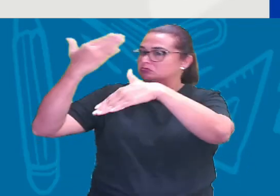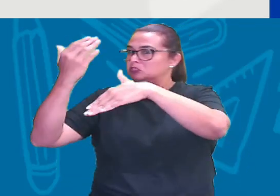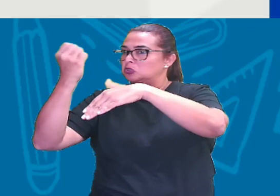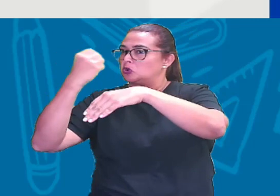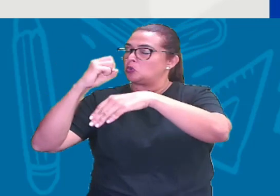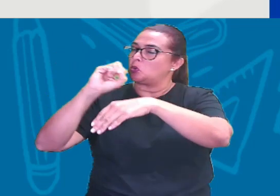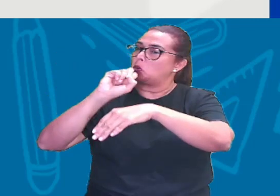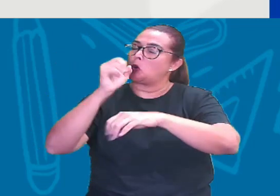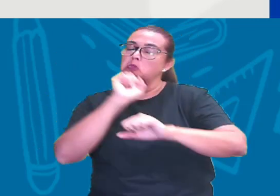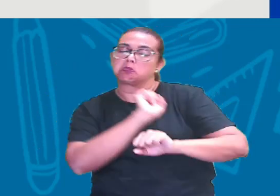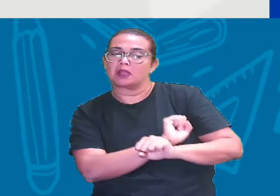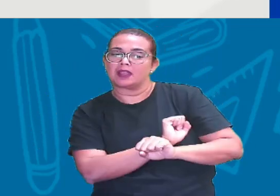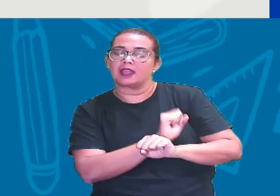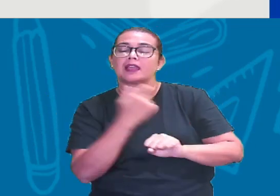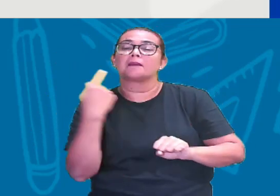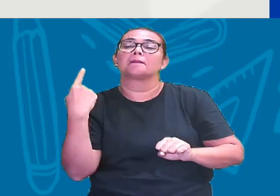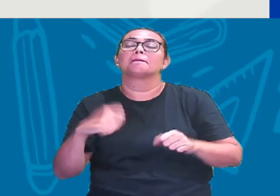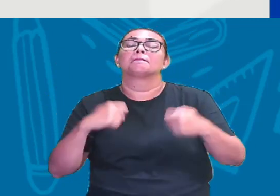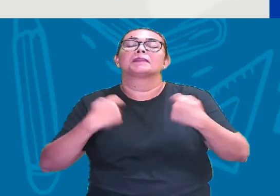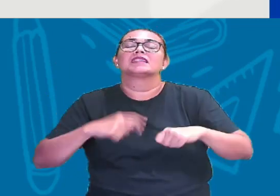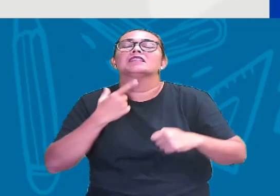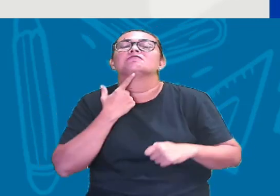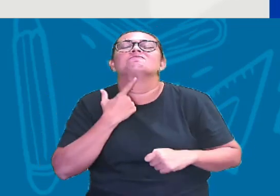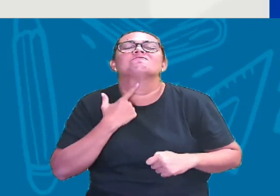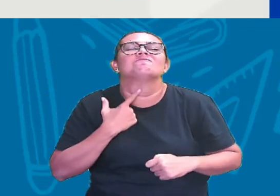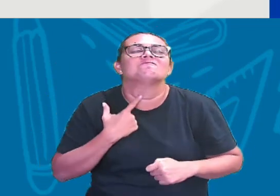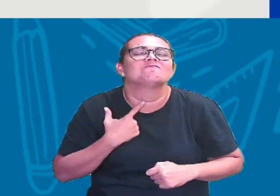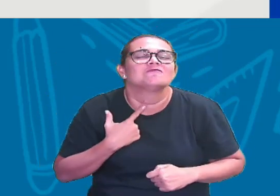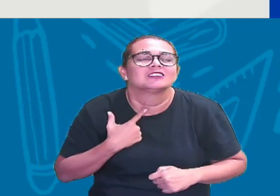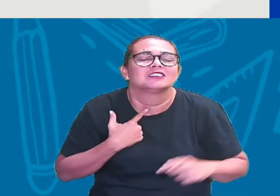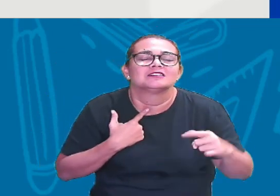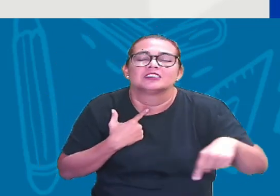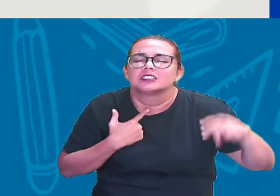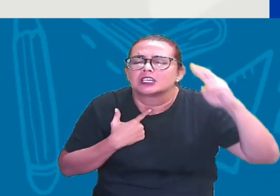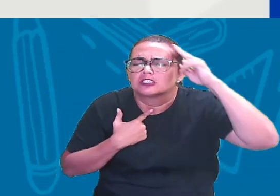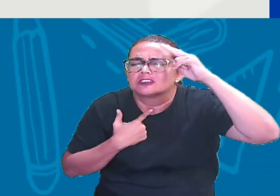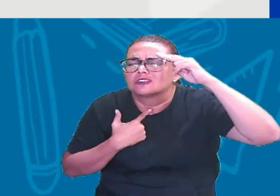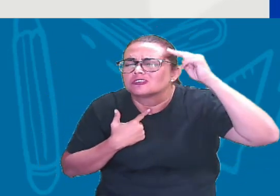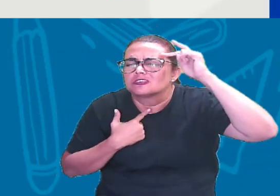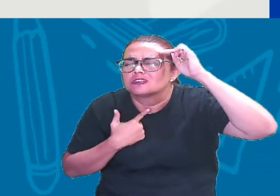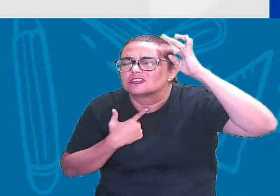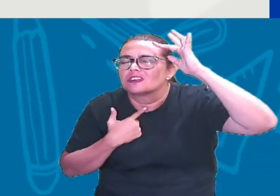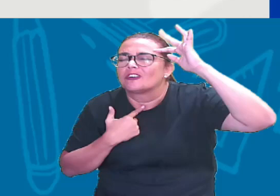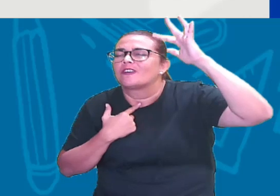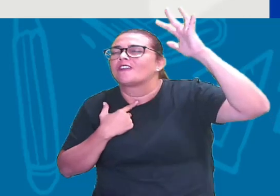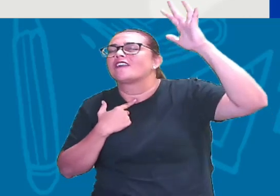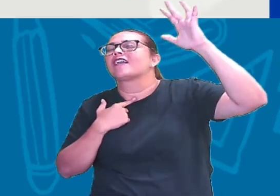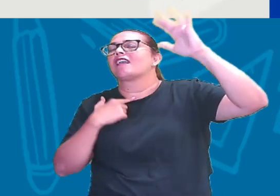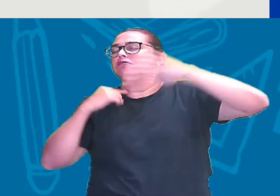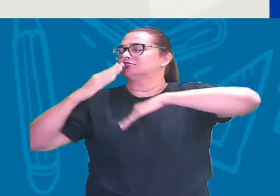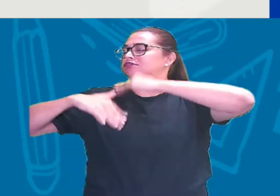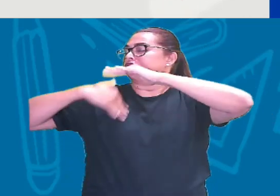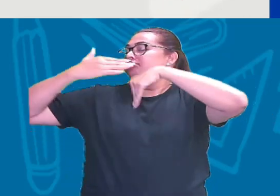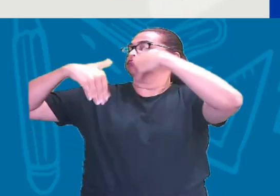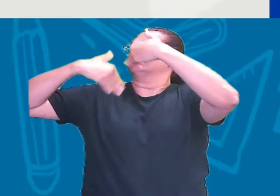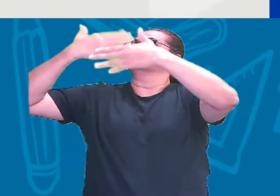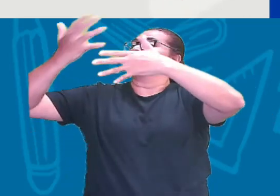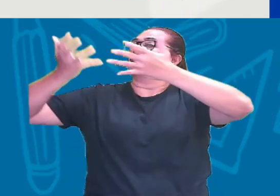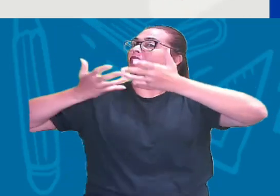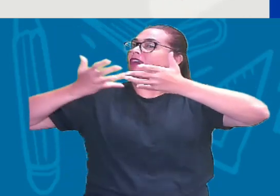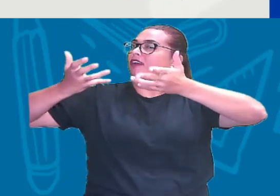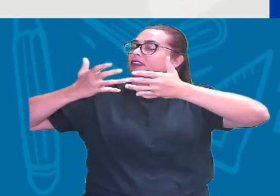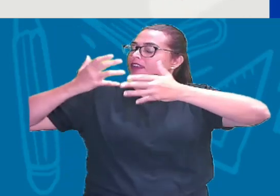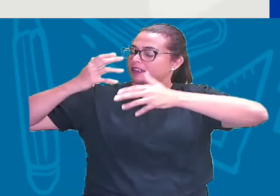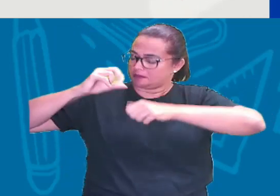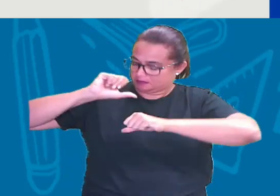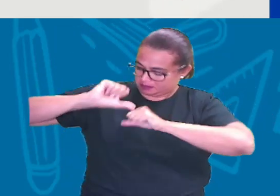você Quer ser grande? Então vamos sonhar grande? Vamos ter vontade de grande? Vontade de ser